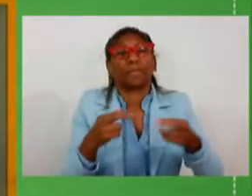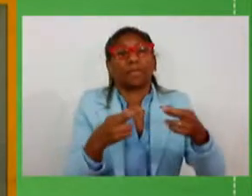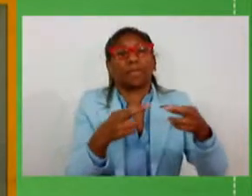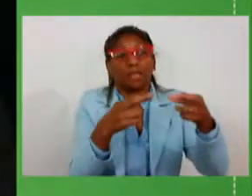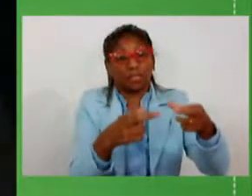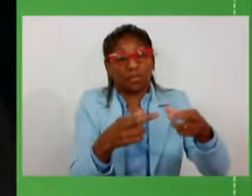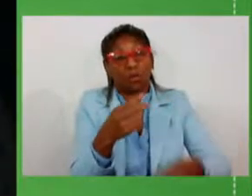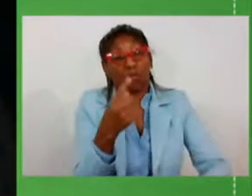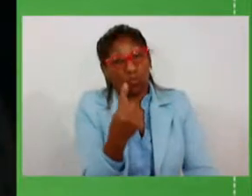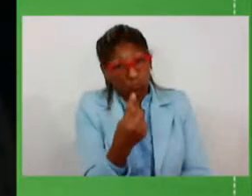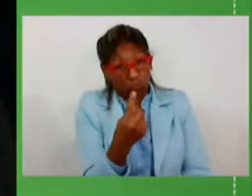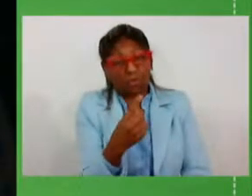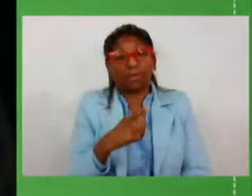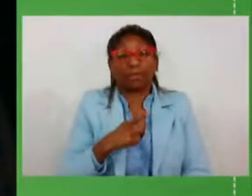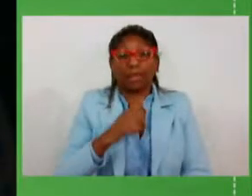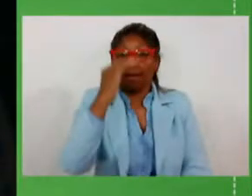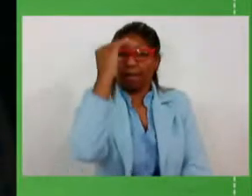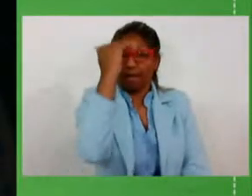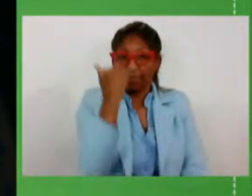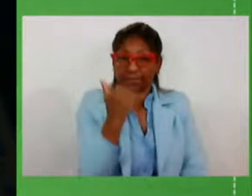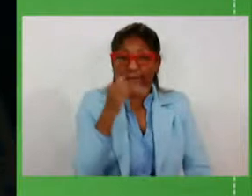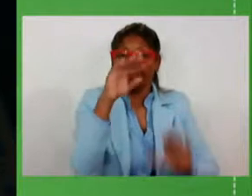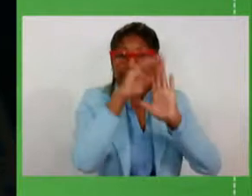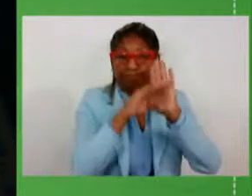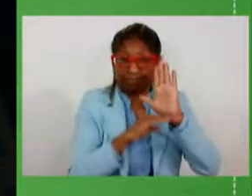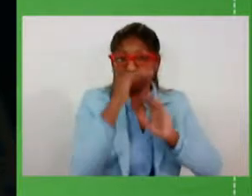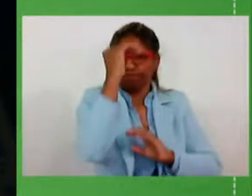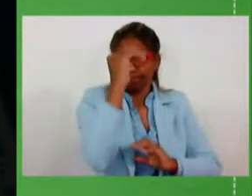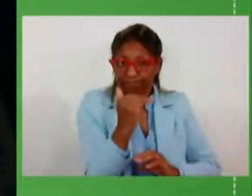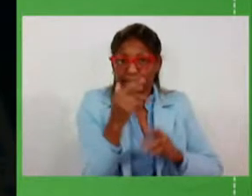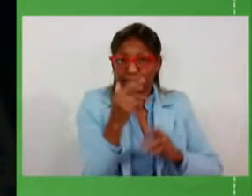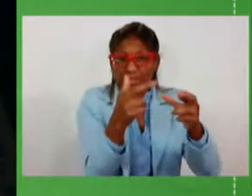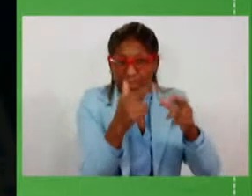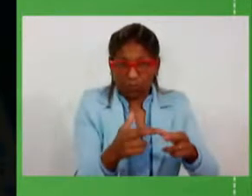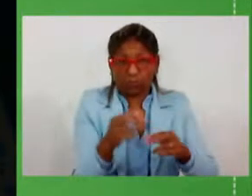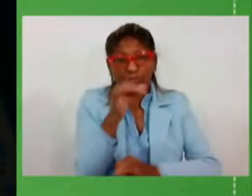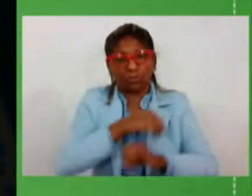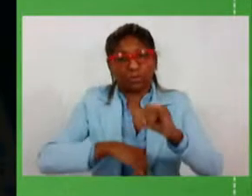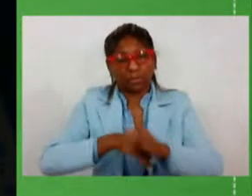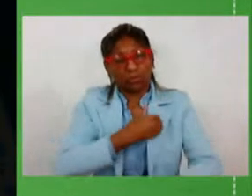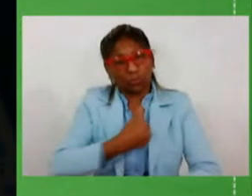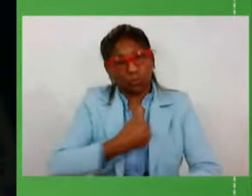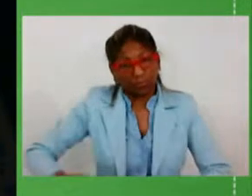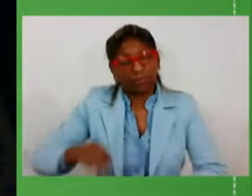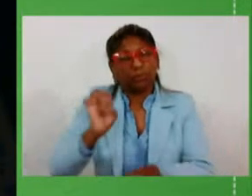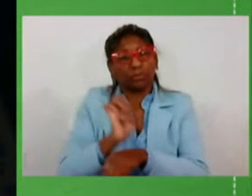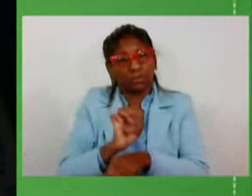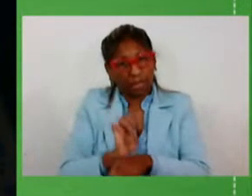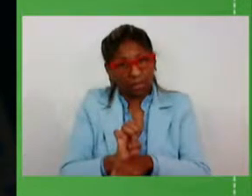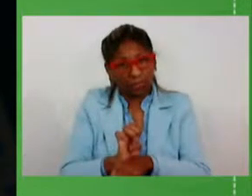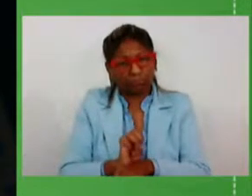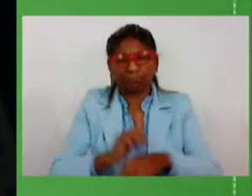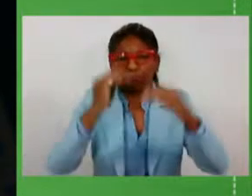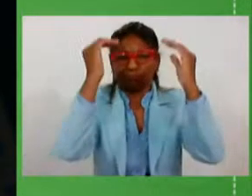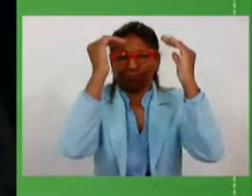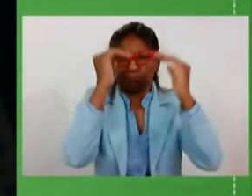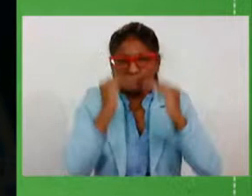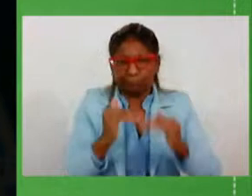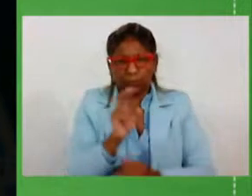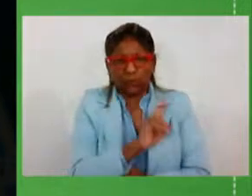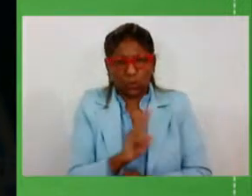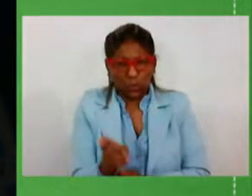A lista integral está disponibilizada no site do governo do Estado. Dessas rodovias já